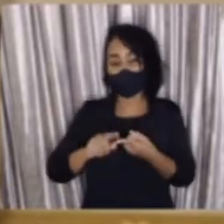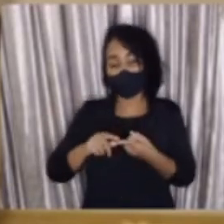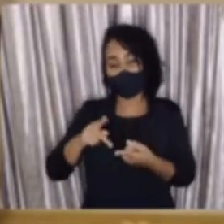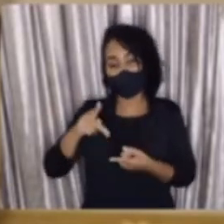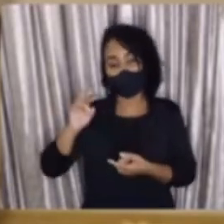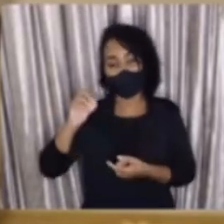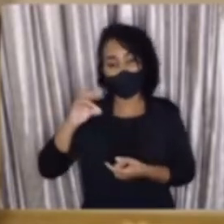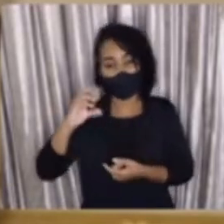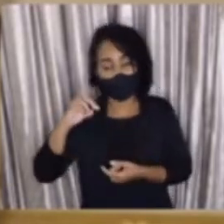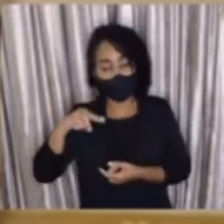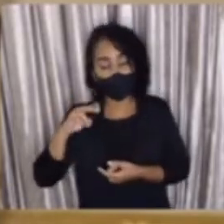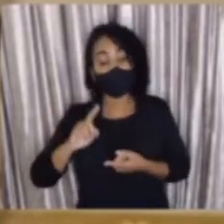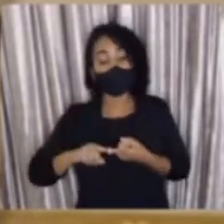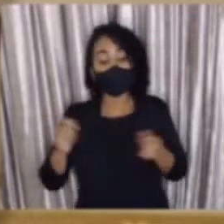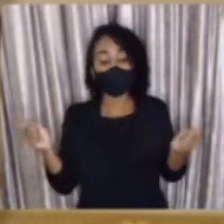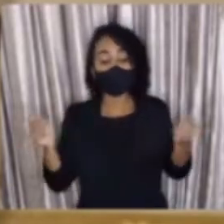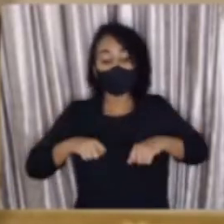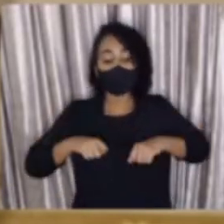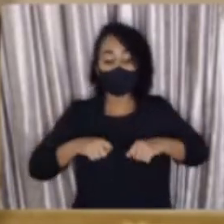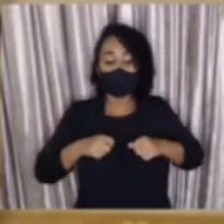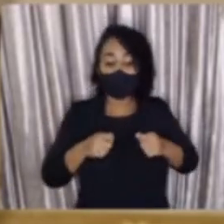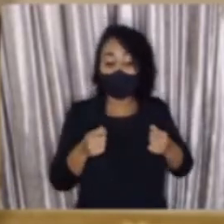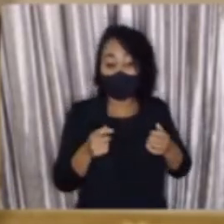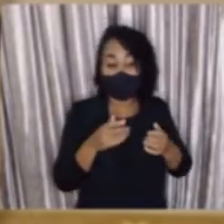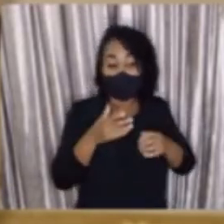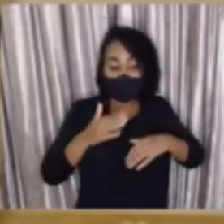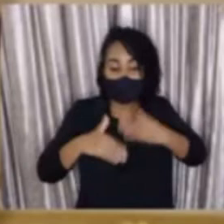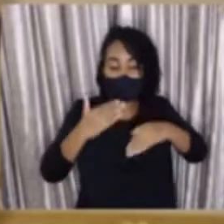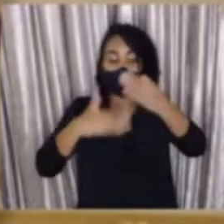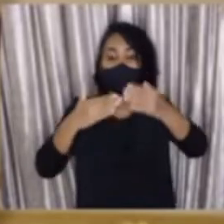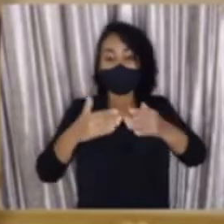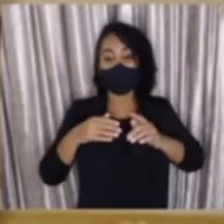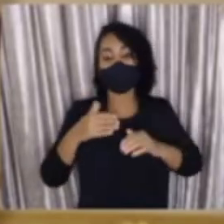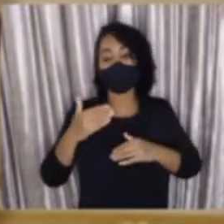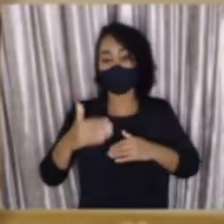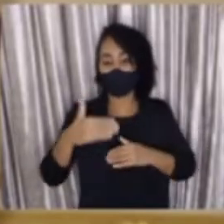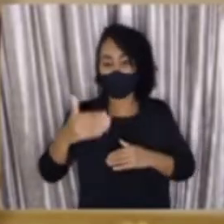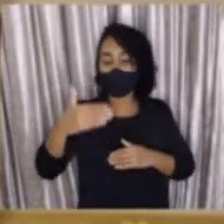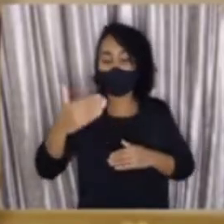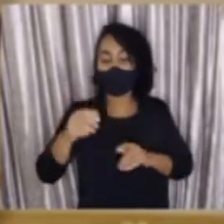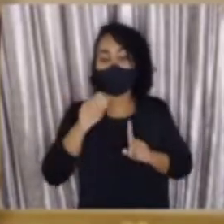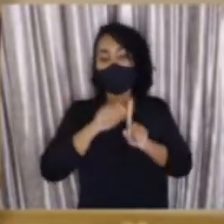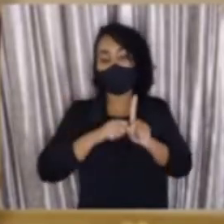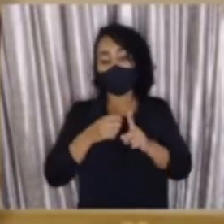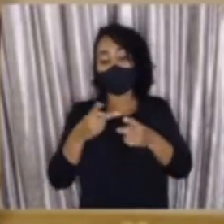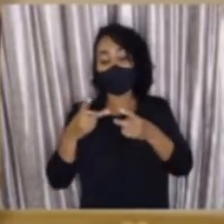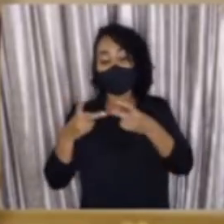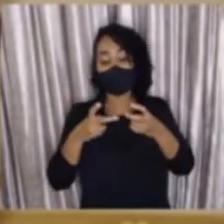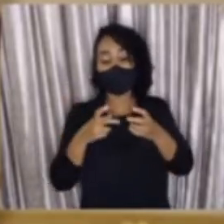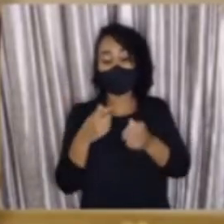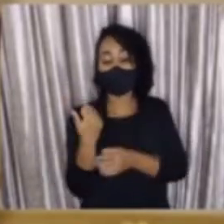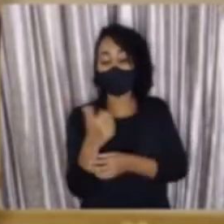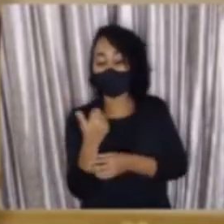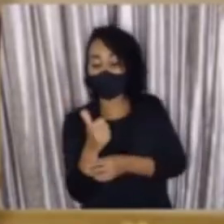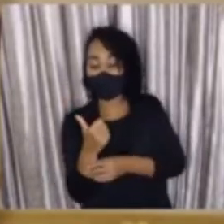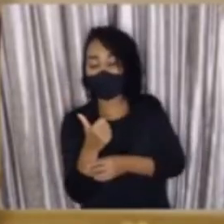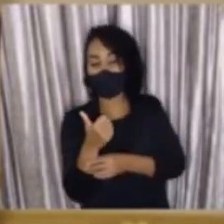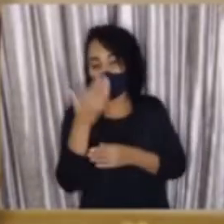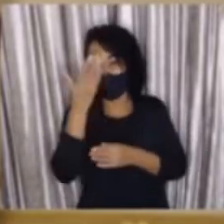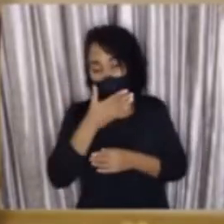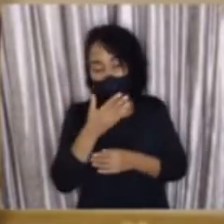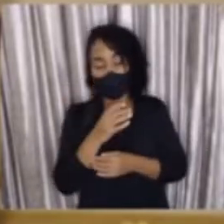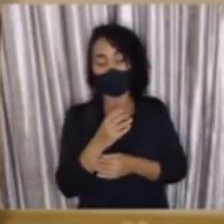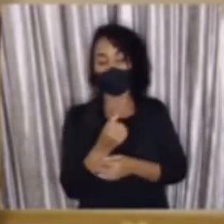a realização do seu evento. E, a partir daí, nós poderemos avançar nos meses seguintes, com base nos resultados desses primeiros